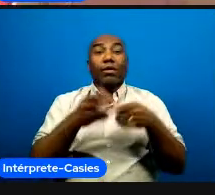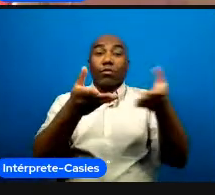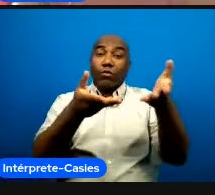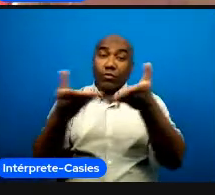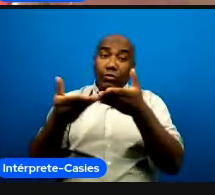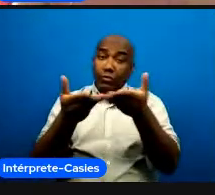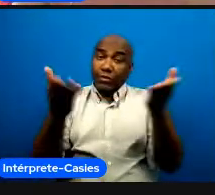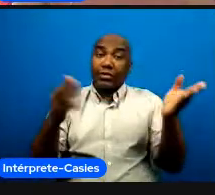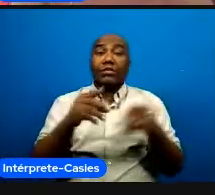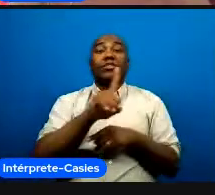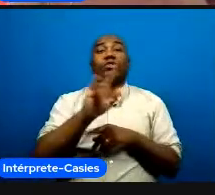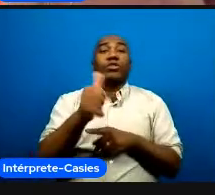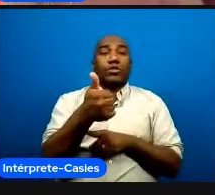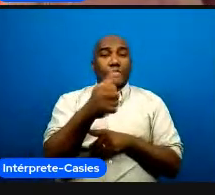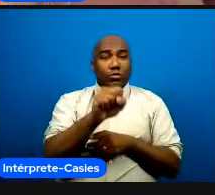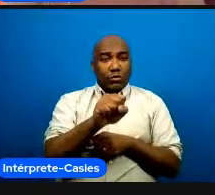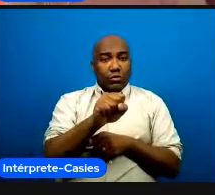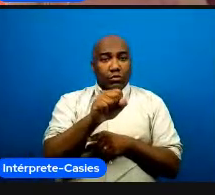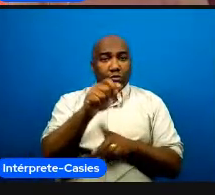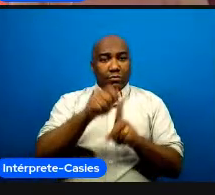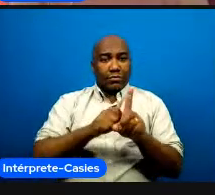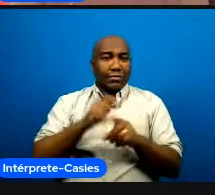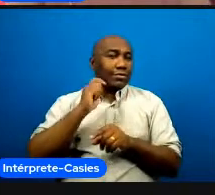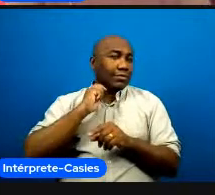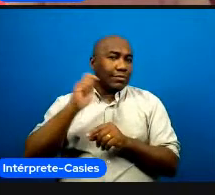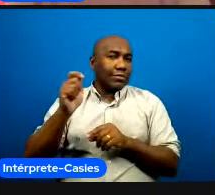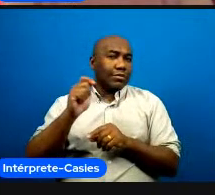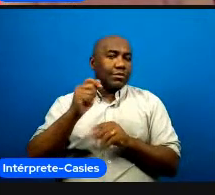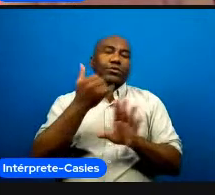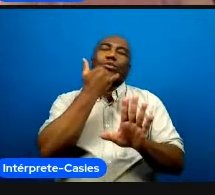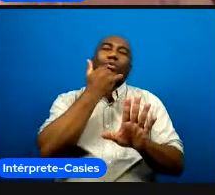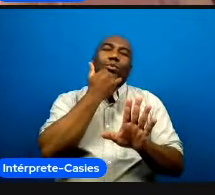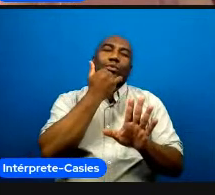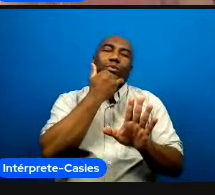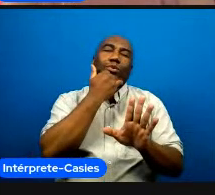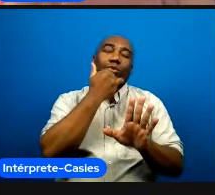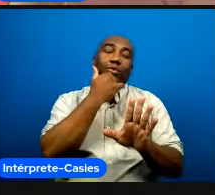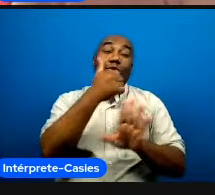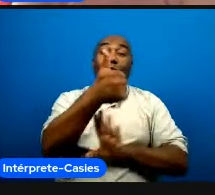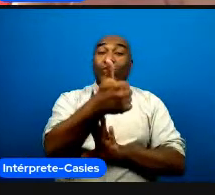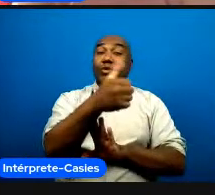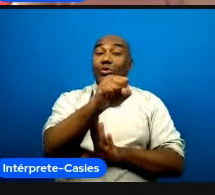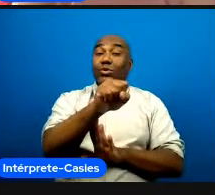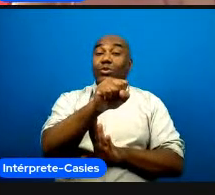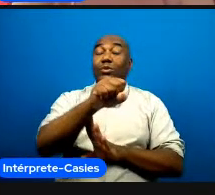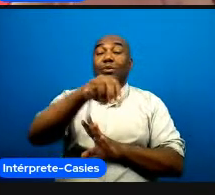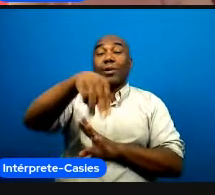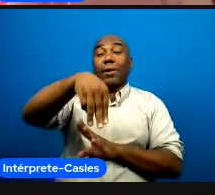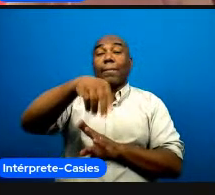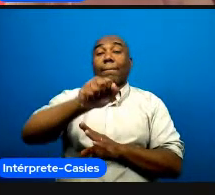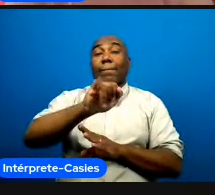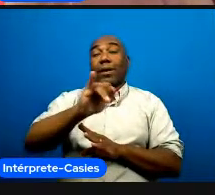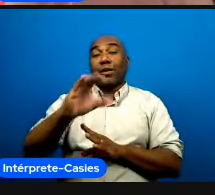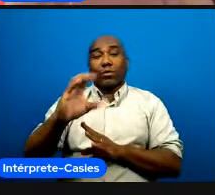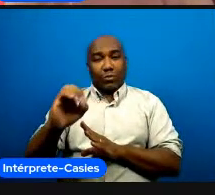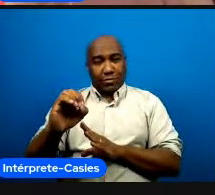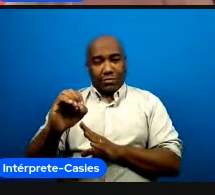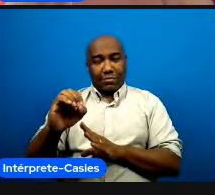de abril é uma terça-feira já está chegando desculpa 18 18 do 5 hein pessoal 18 do 5